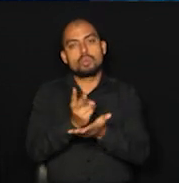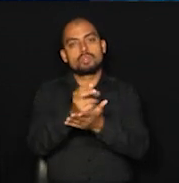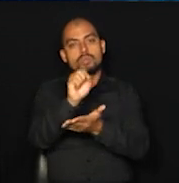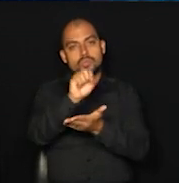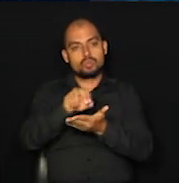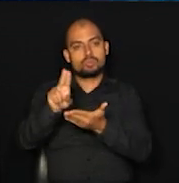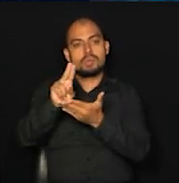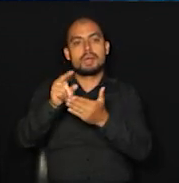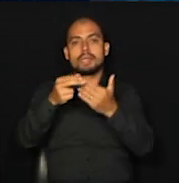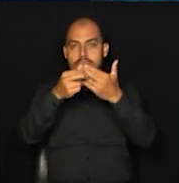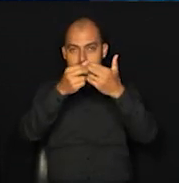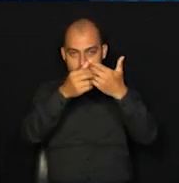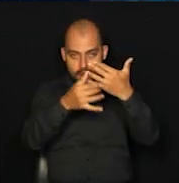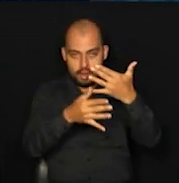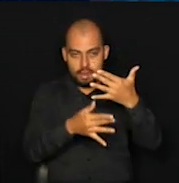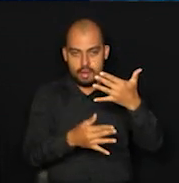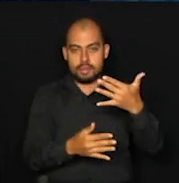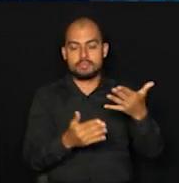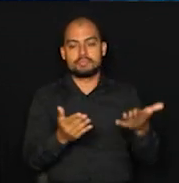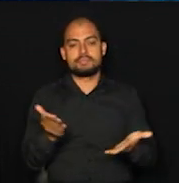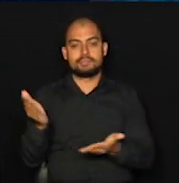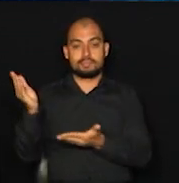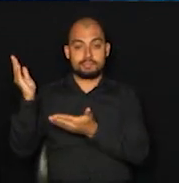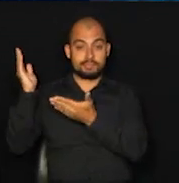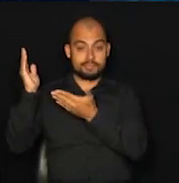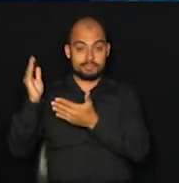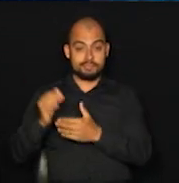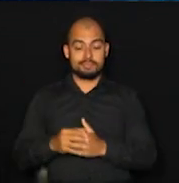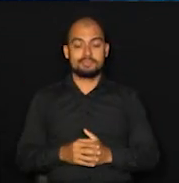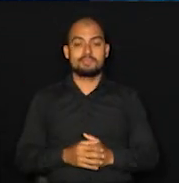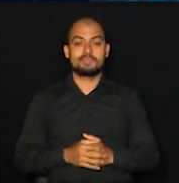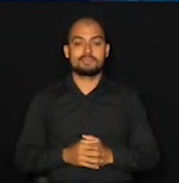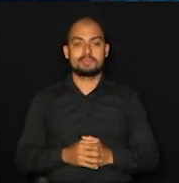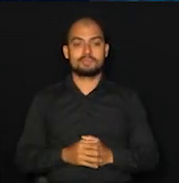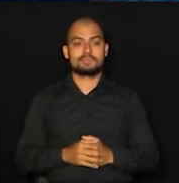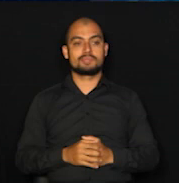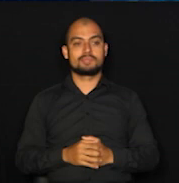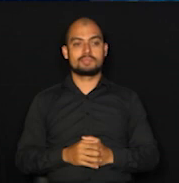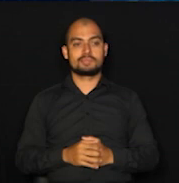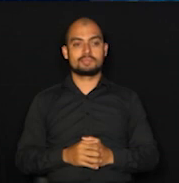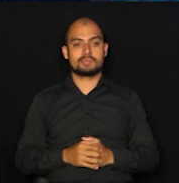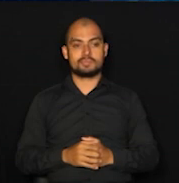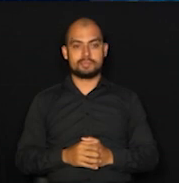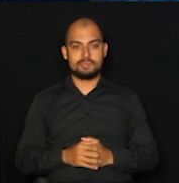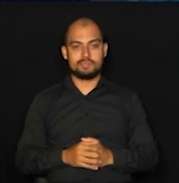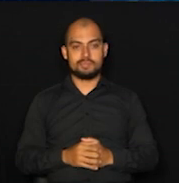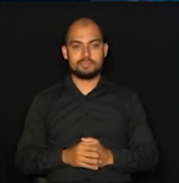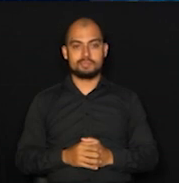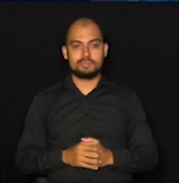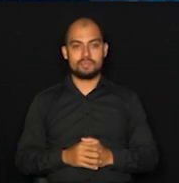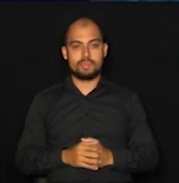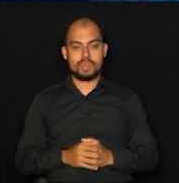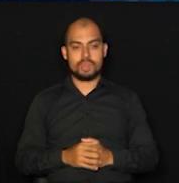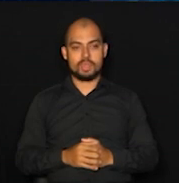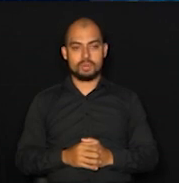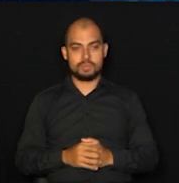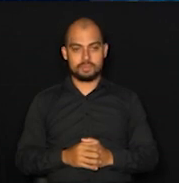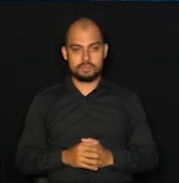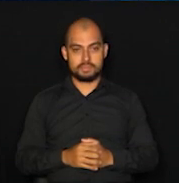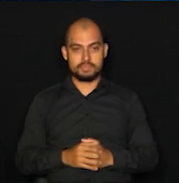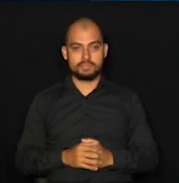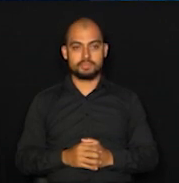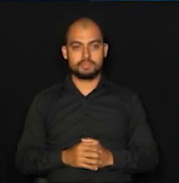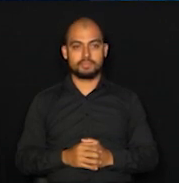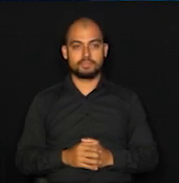óbitos, Indaiatuba 230, Santa Bárbara do Oeste com 195 óbitos, Americana 169,